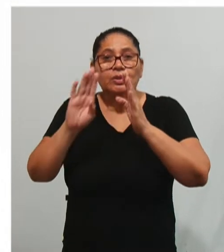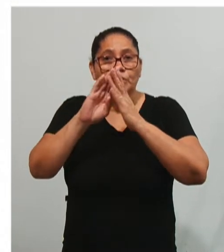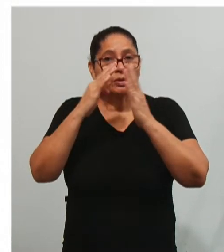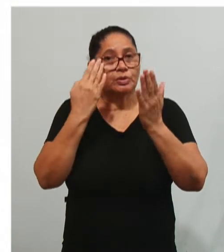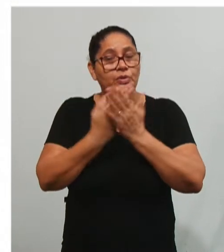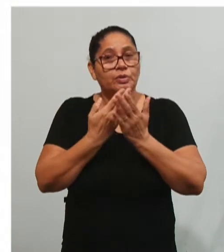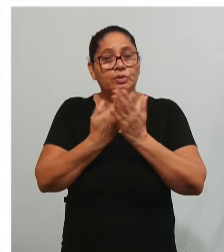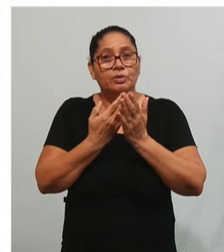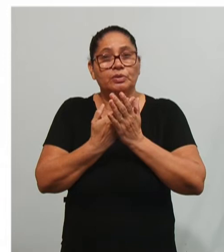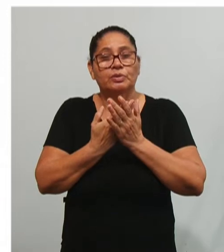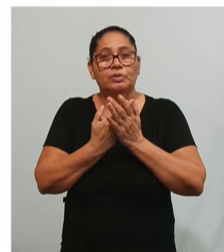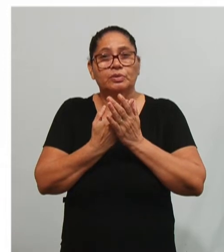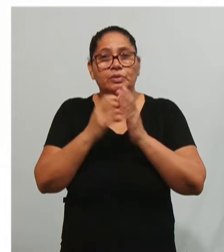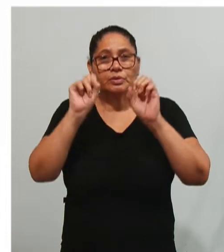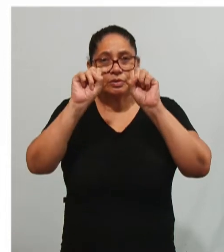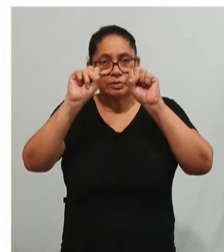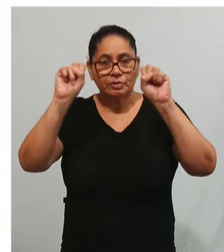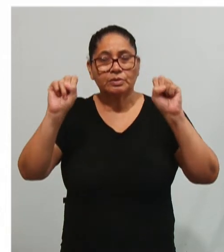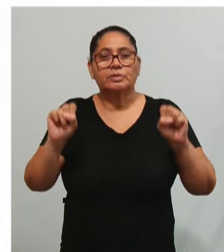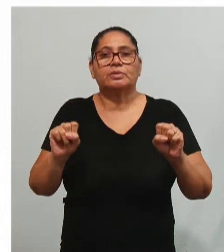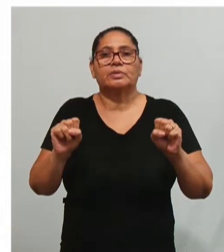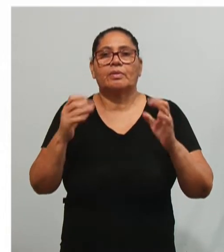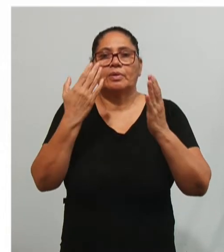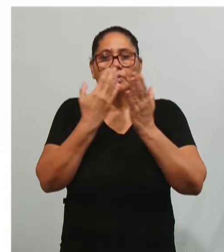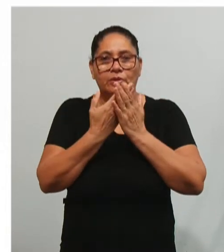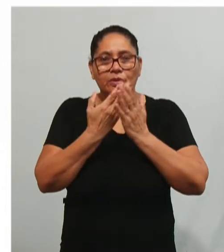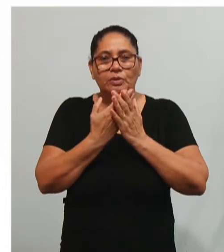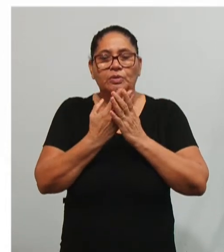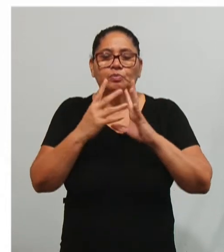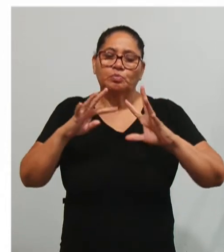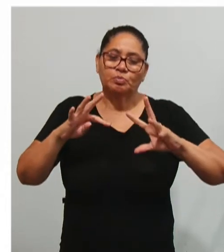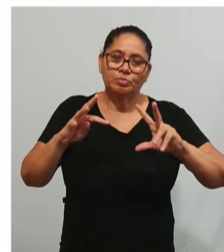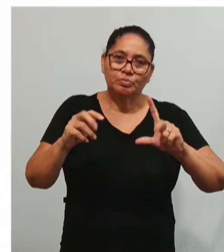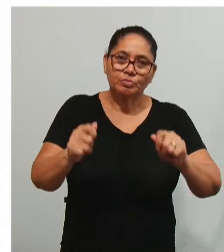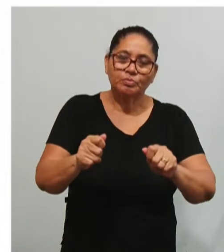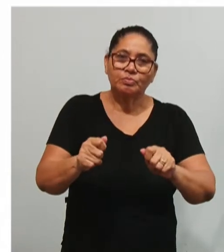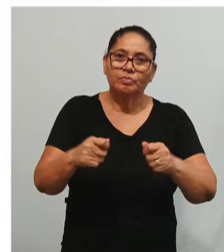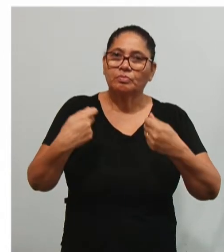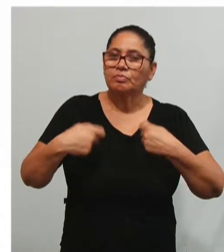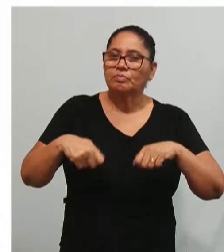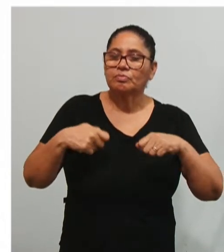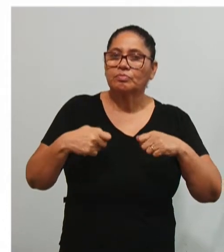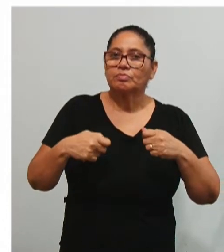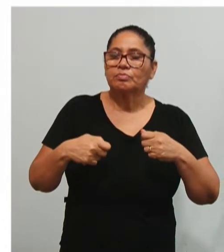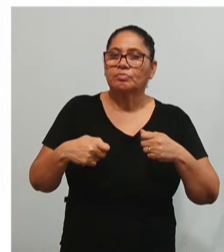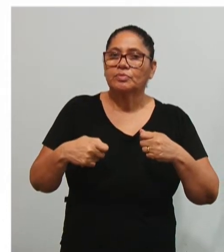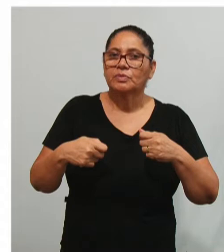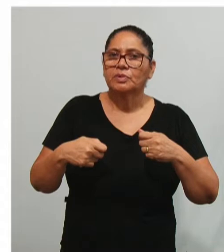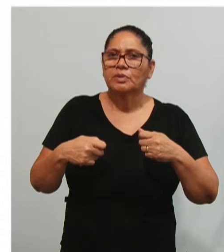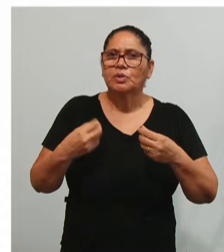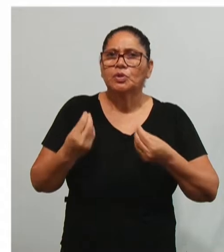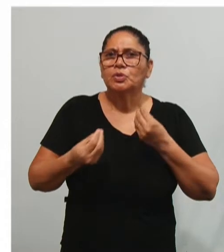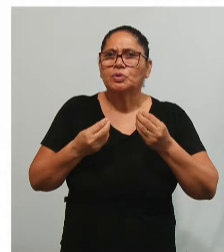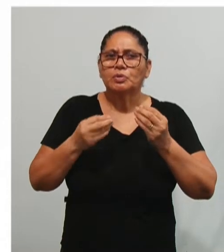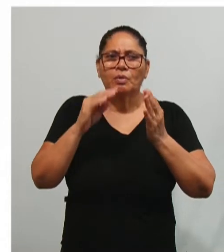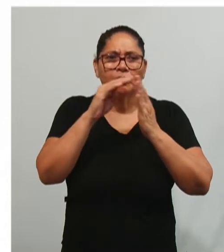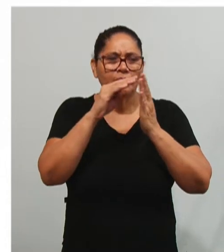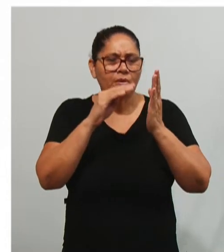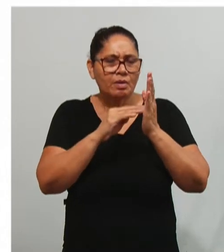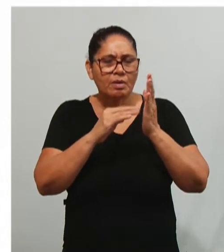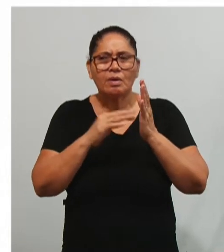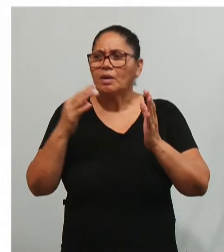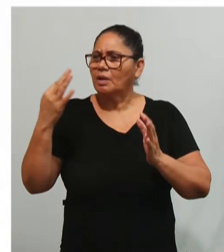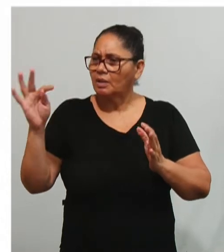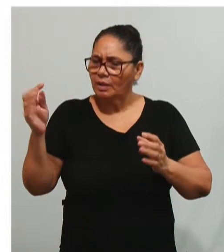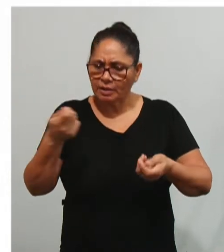e o sistema escolar como um todo, eles precisam adotar métodos e técnicas da administração,